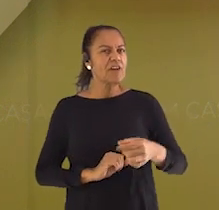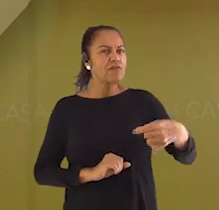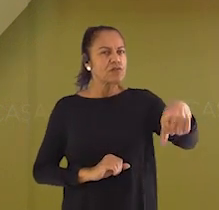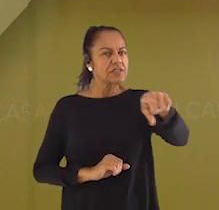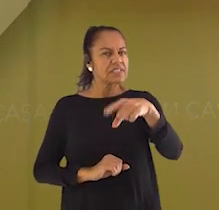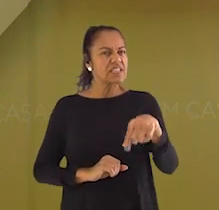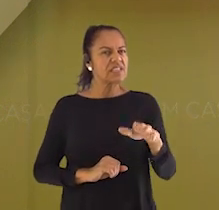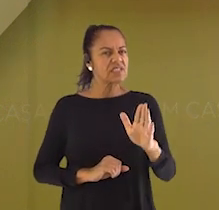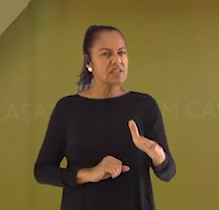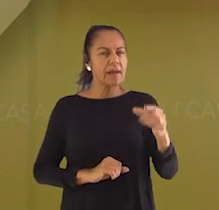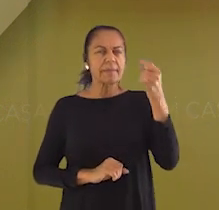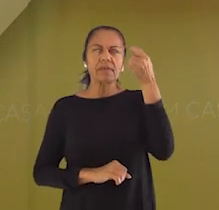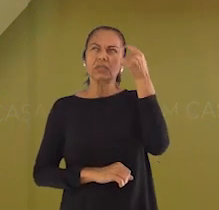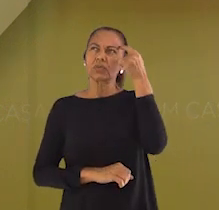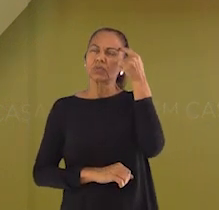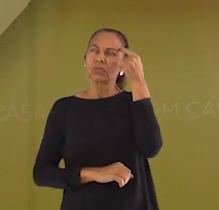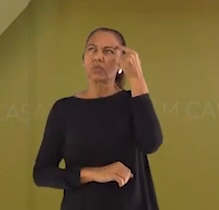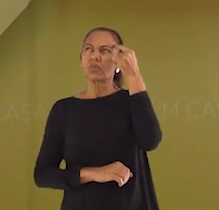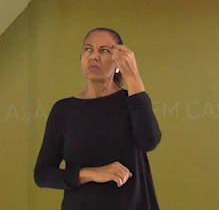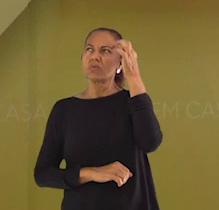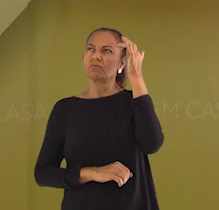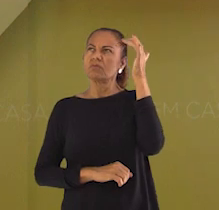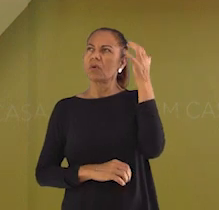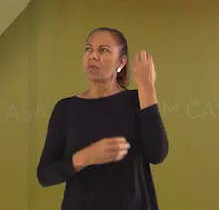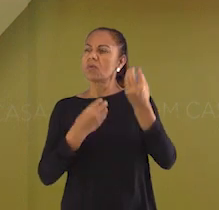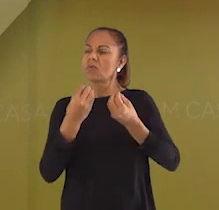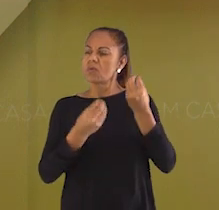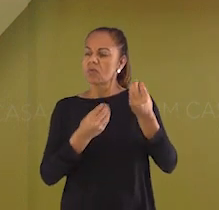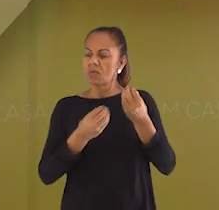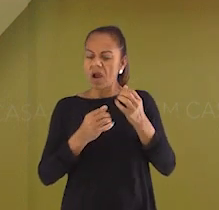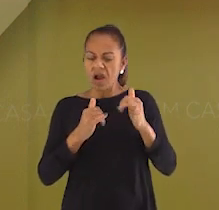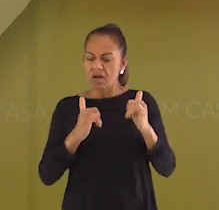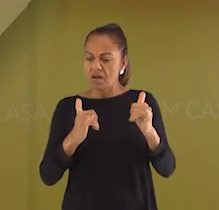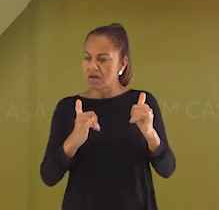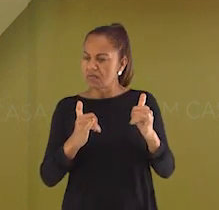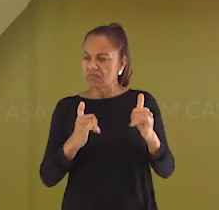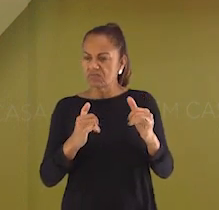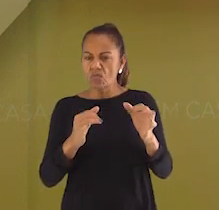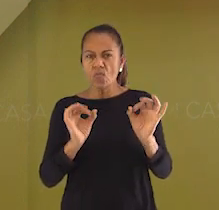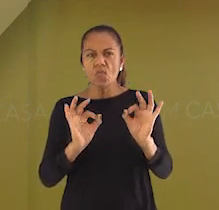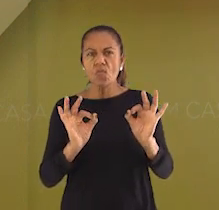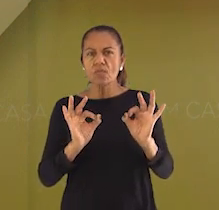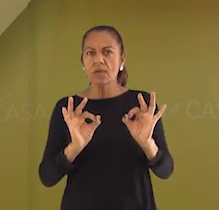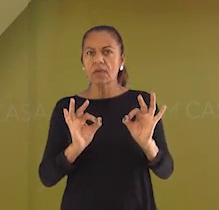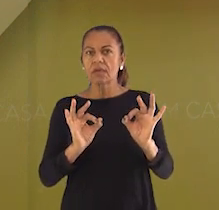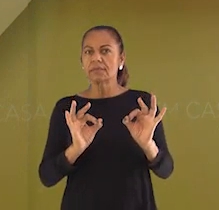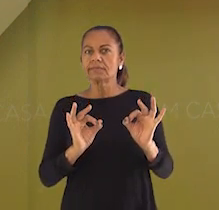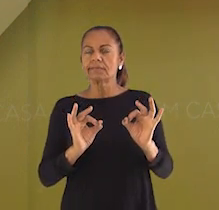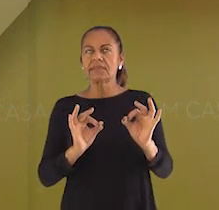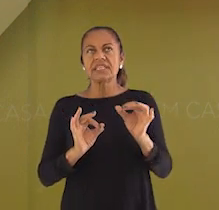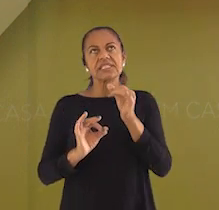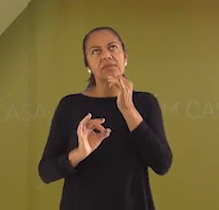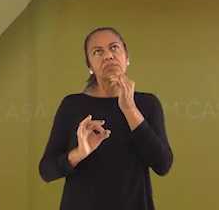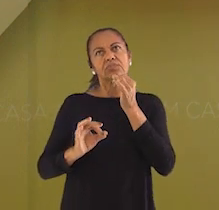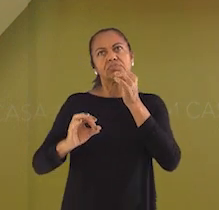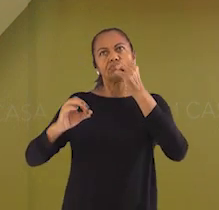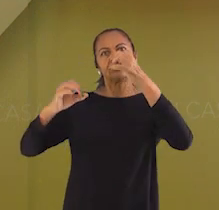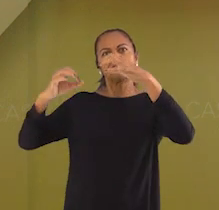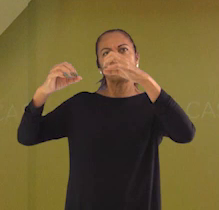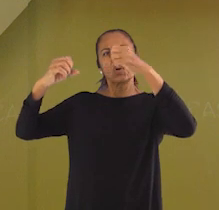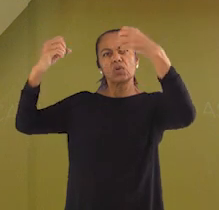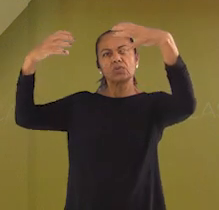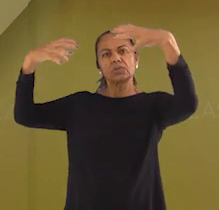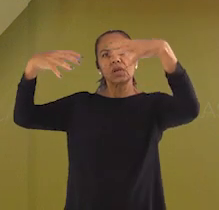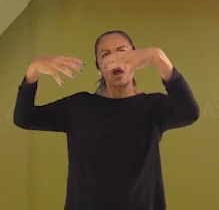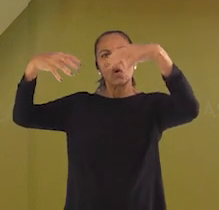eletricidade? Para imaginar isso, pense no dia que falta luz. É bom? Acredito que não. Com